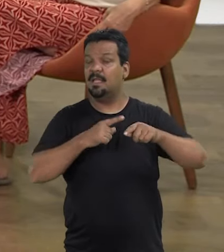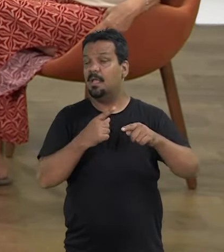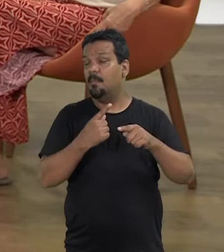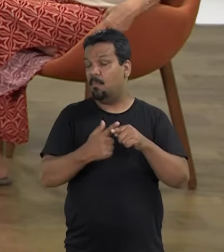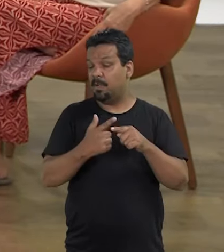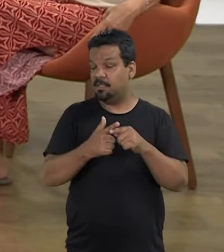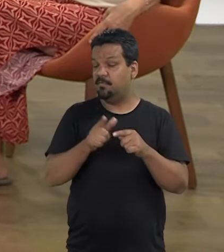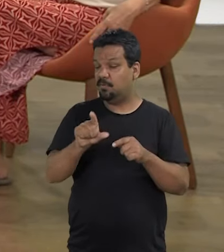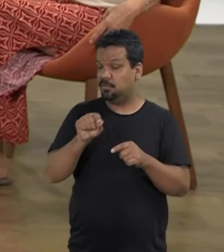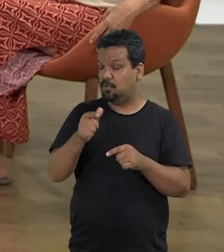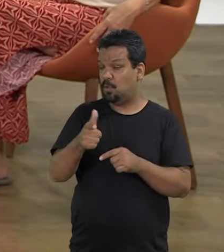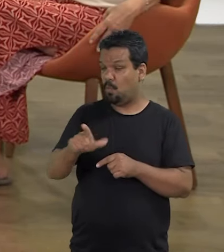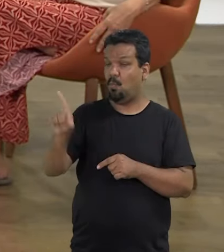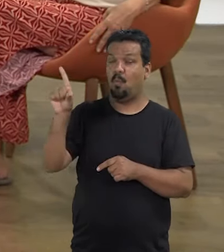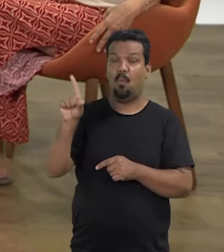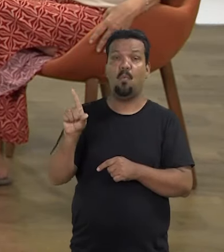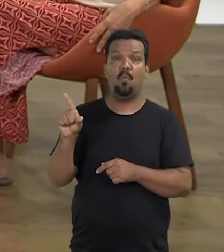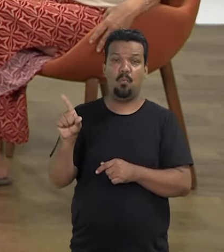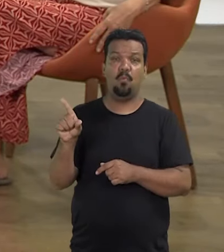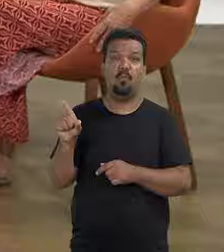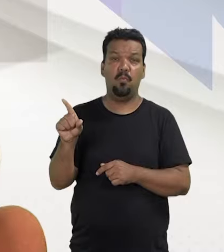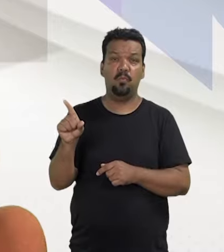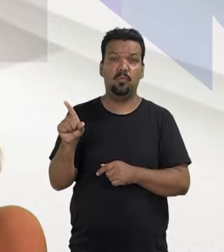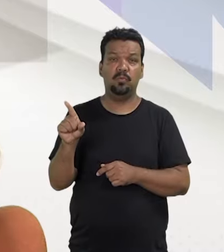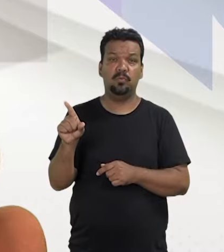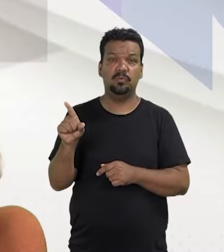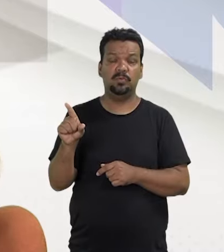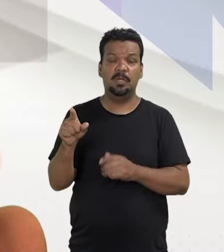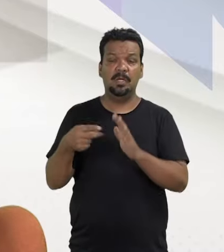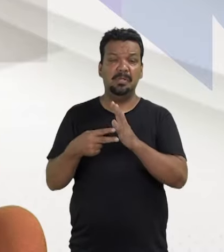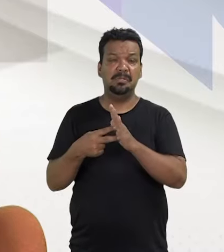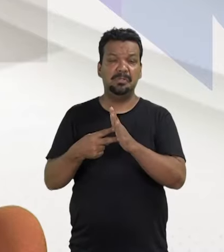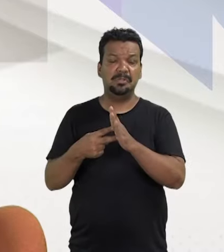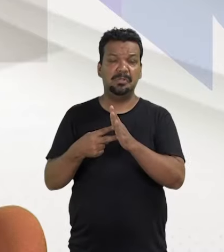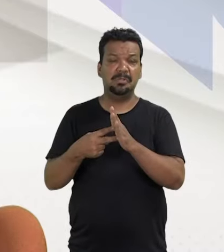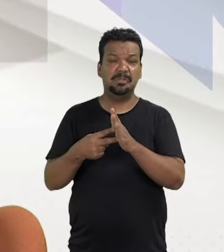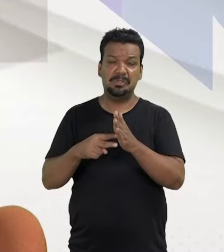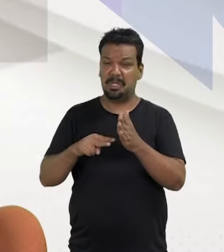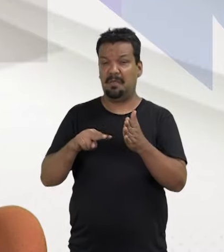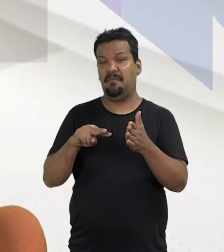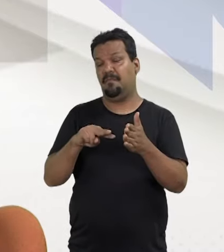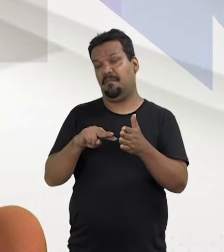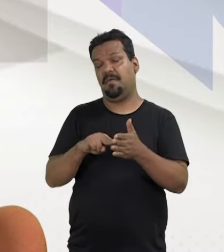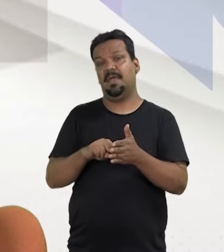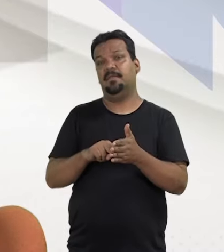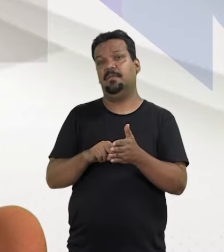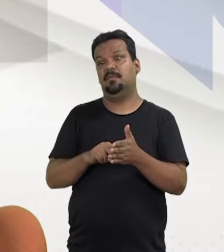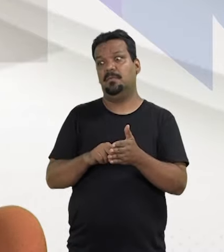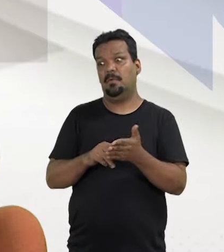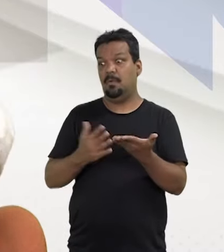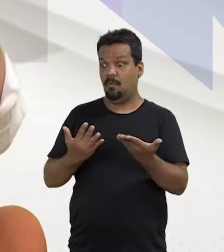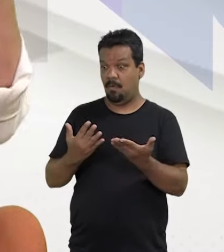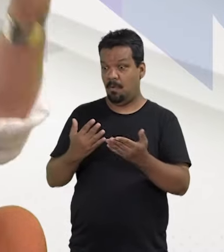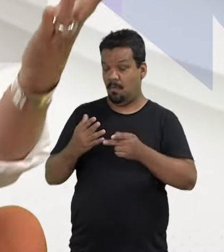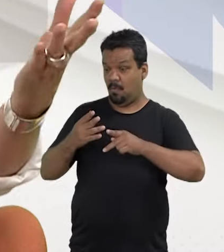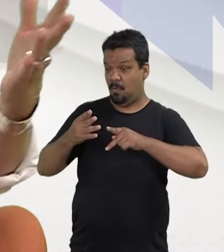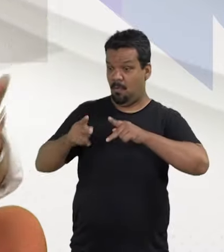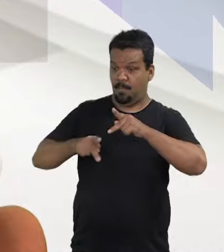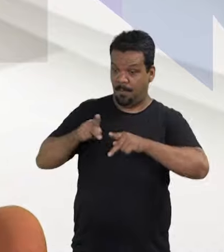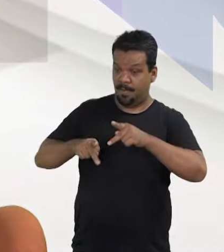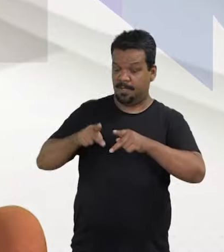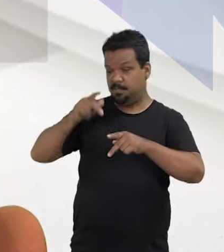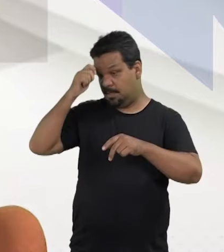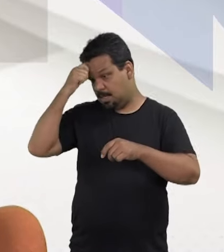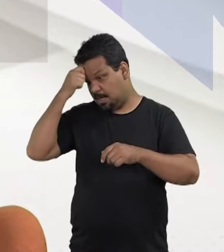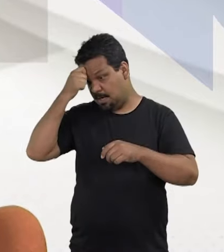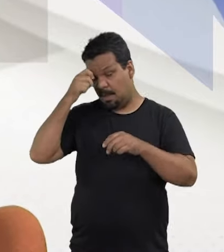que temos. Se a gente for entrar por outros significados, por exemplo, qual é